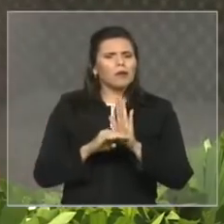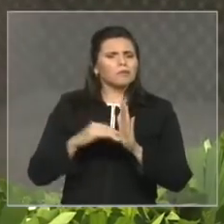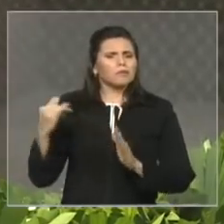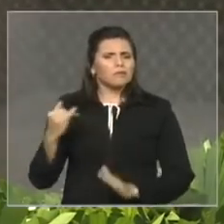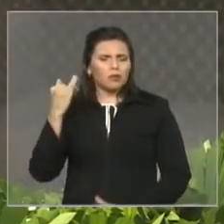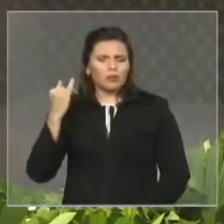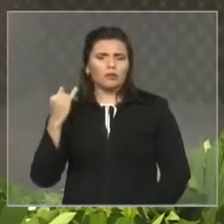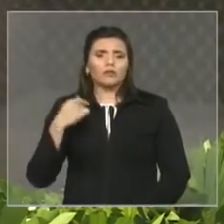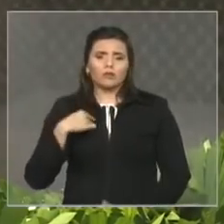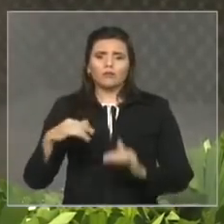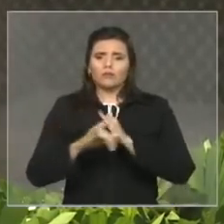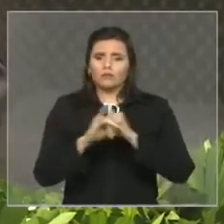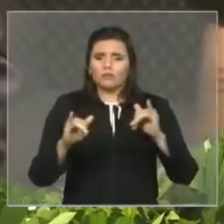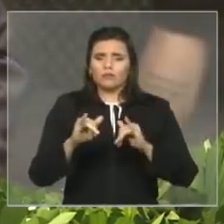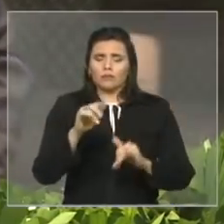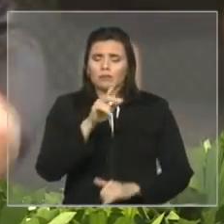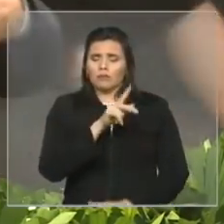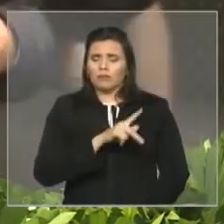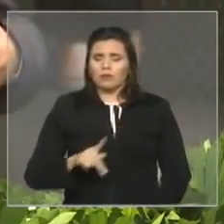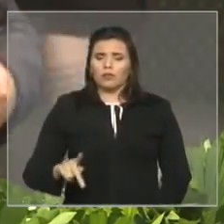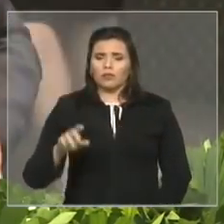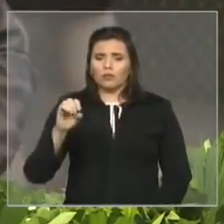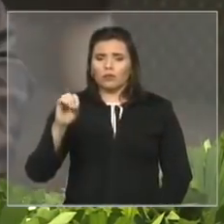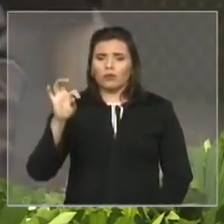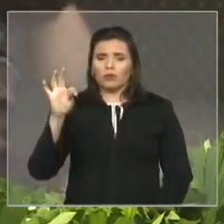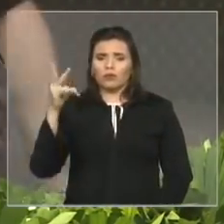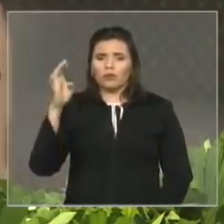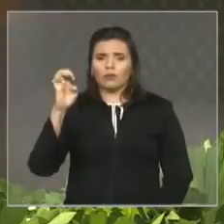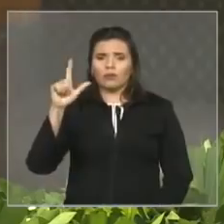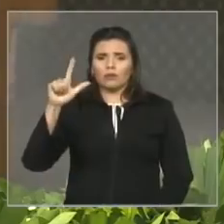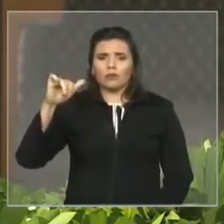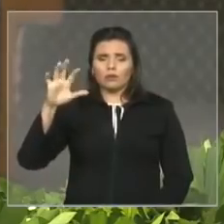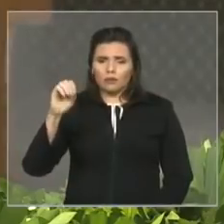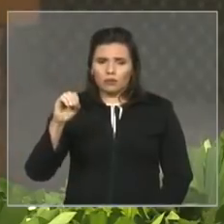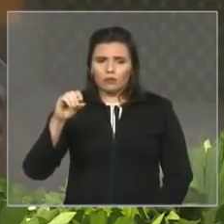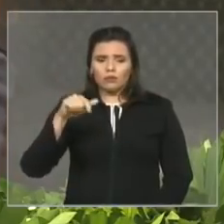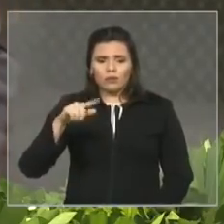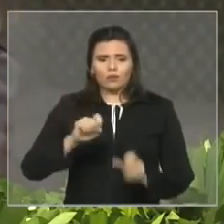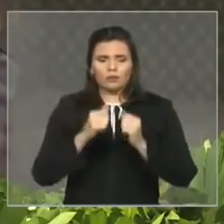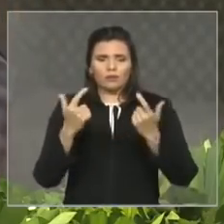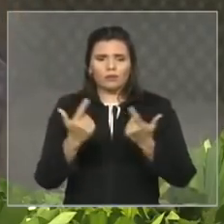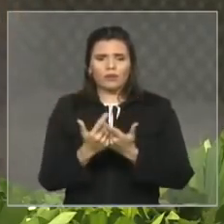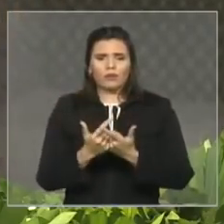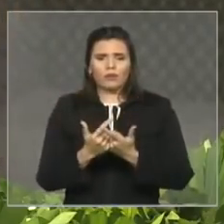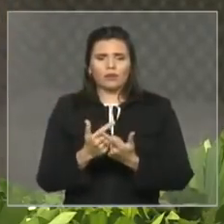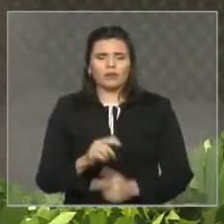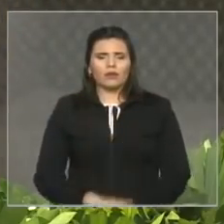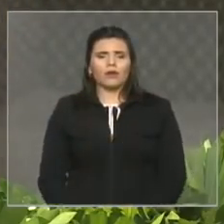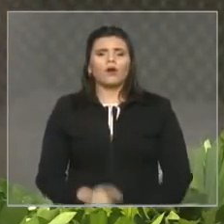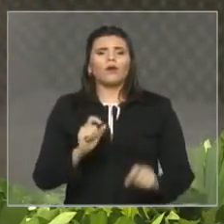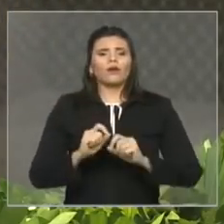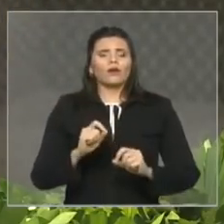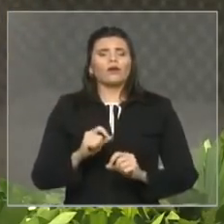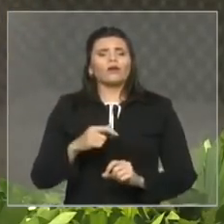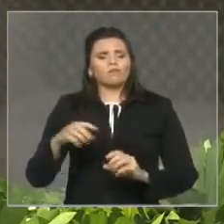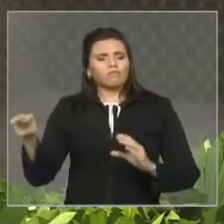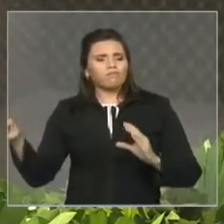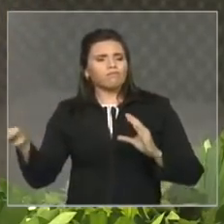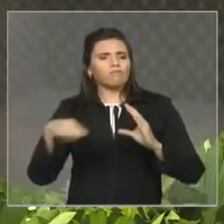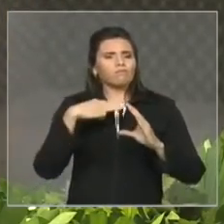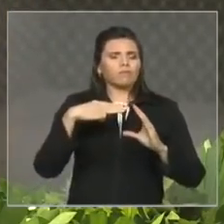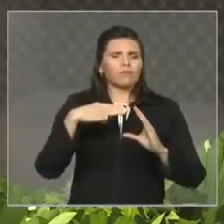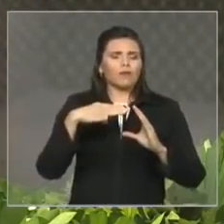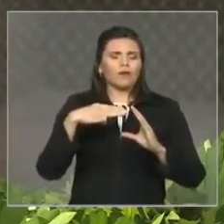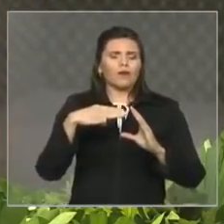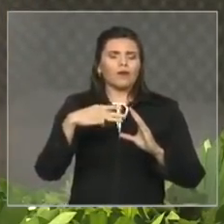casa já enviado pelo nosso governo projeto de lei criando o complexo industrial e portuário do